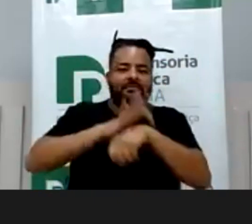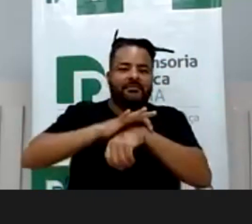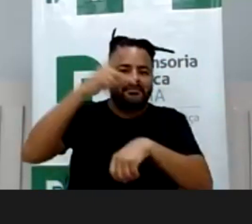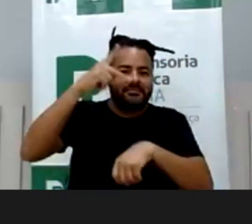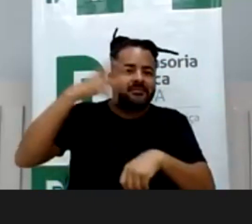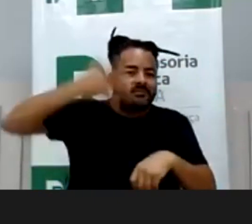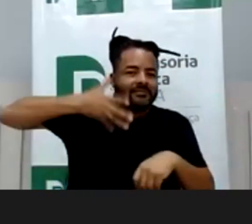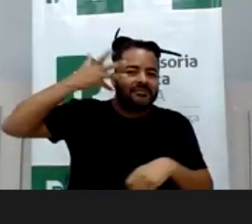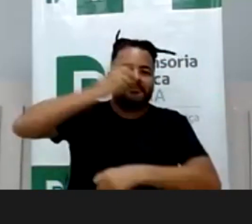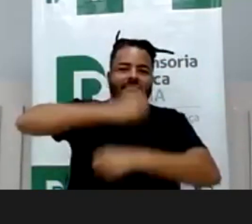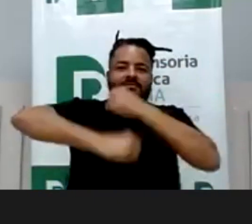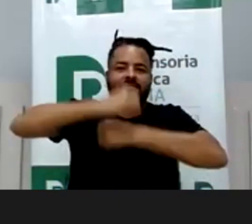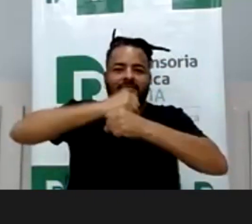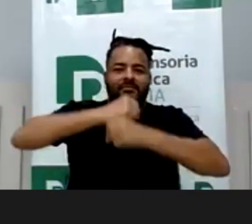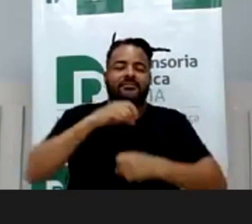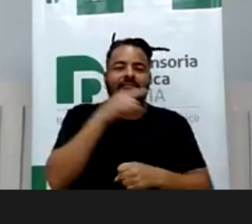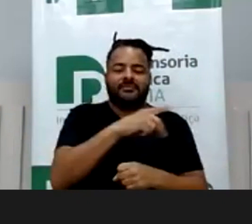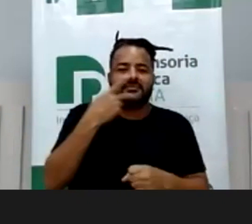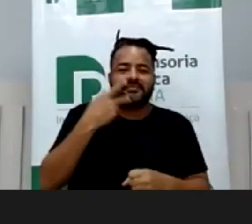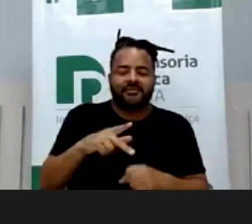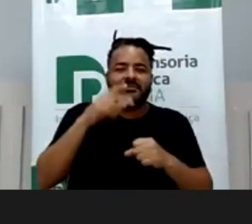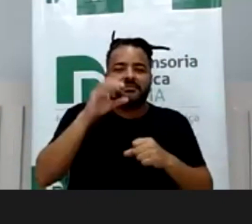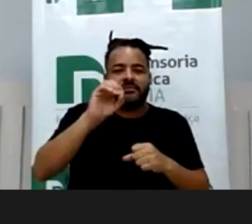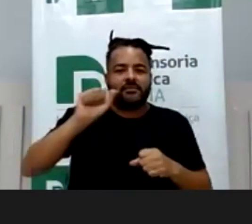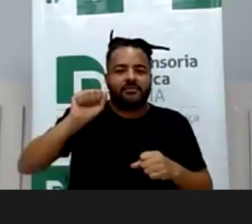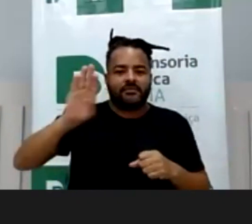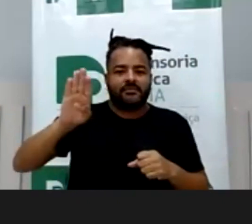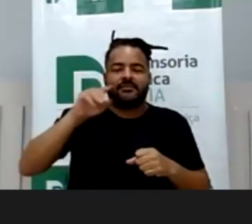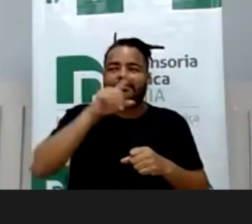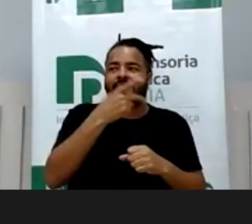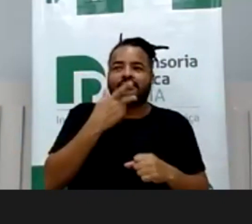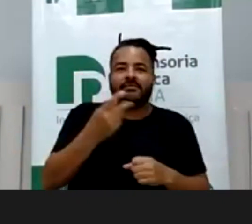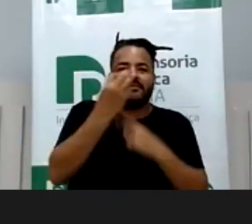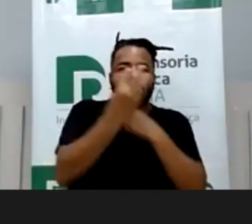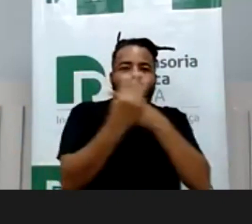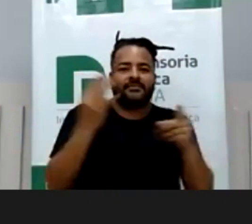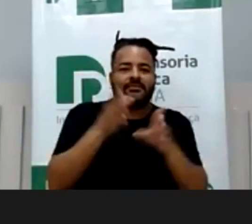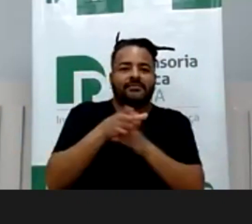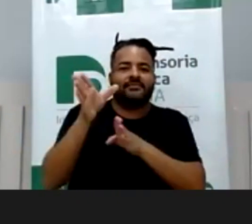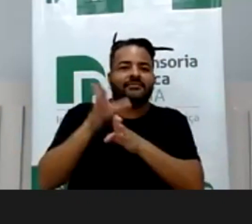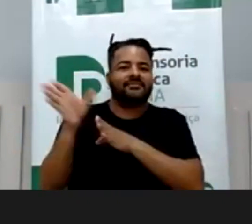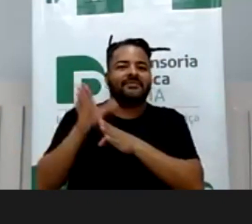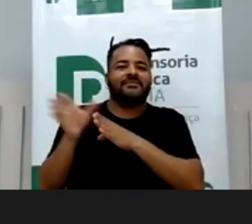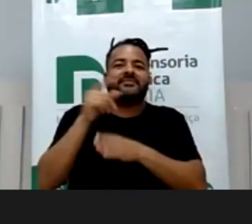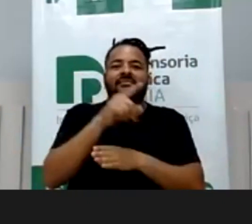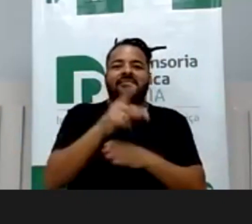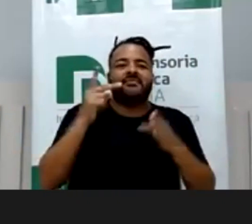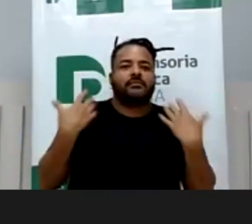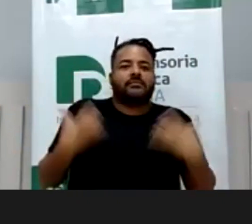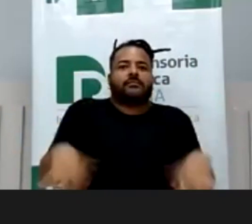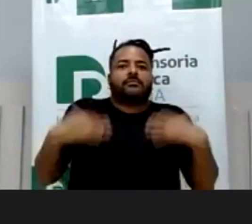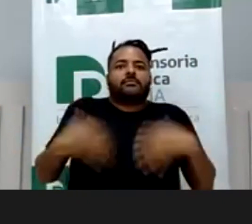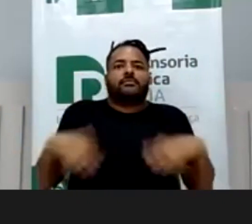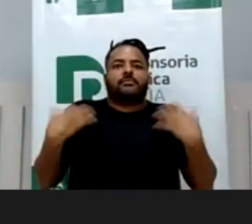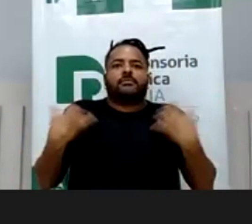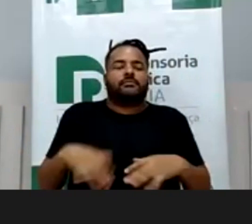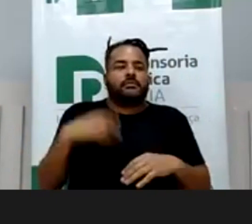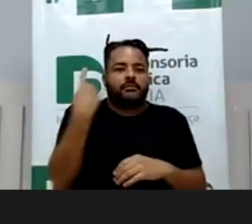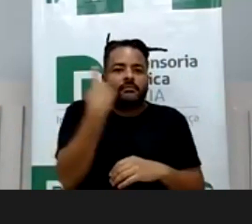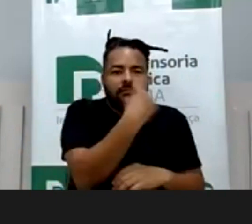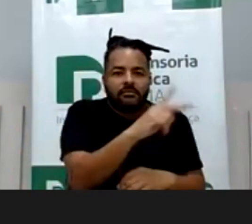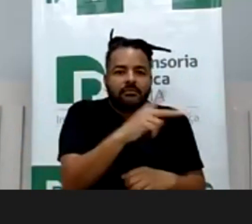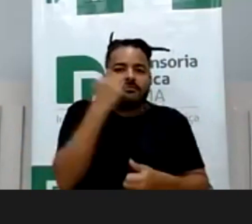no ano passado sobre isso, num evento do AB, e uns três conselheiros falaram para mim que tinham ficado apavorados com a minha fala,